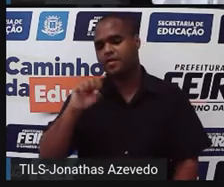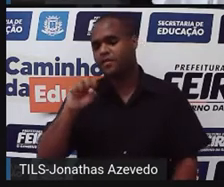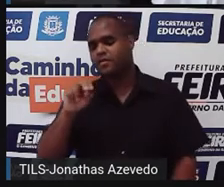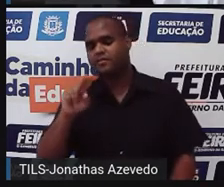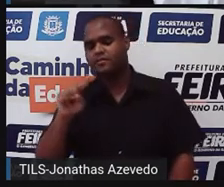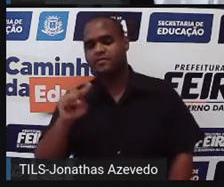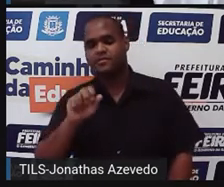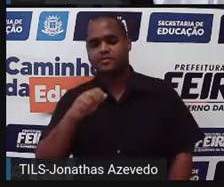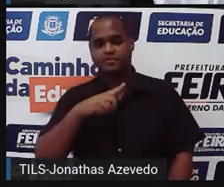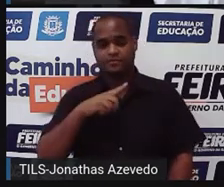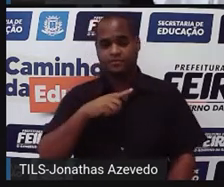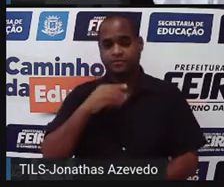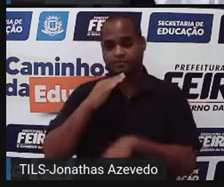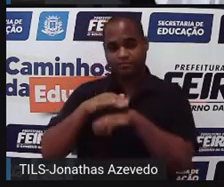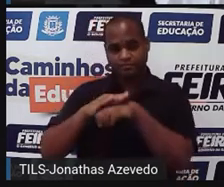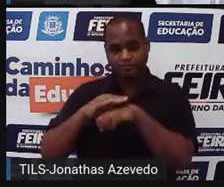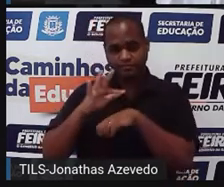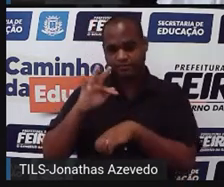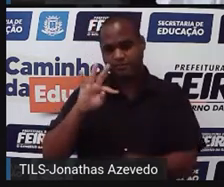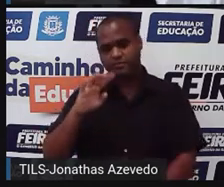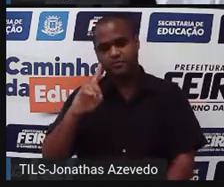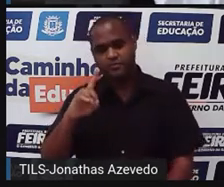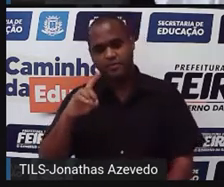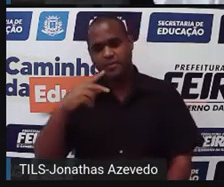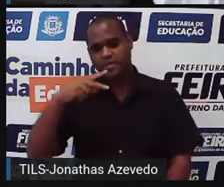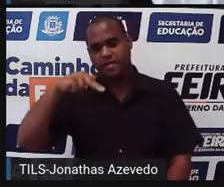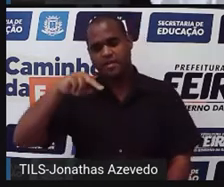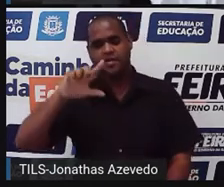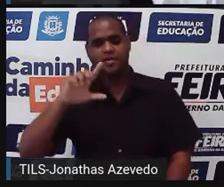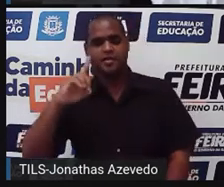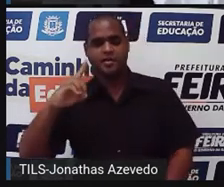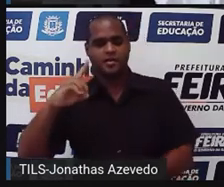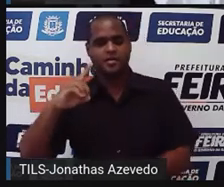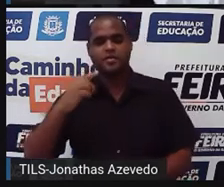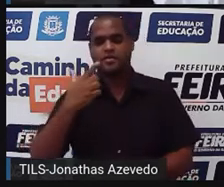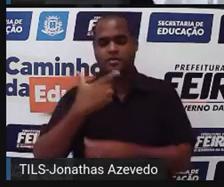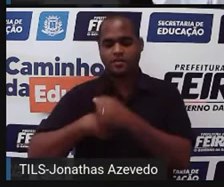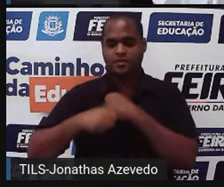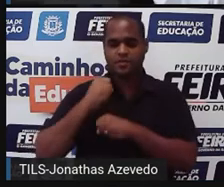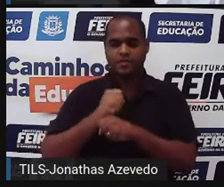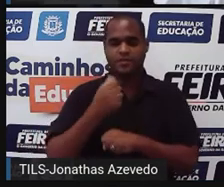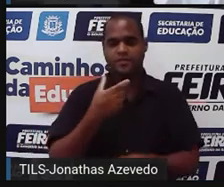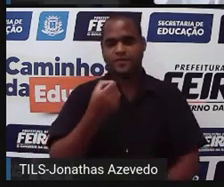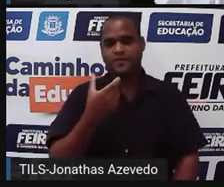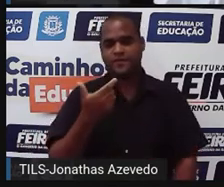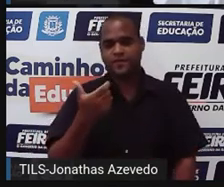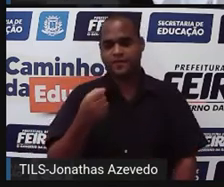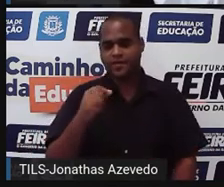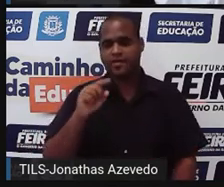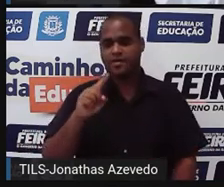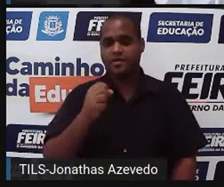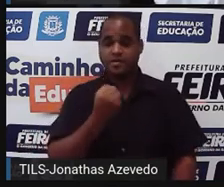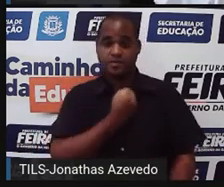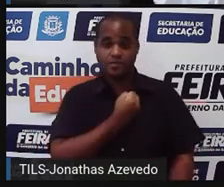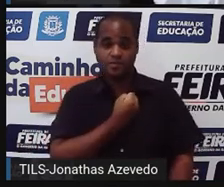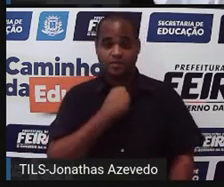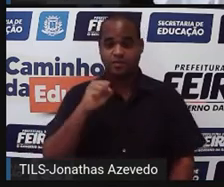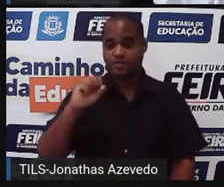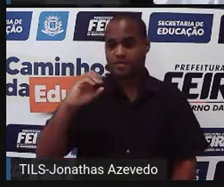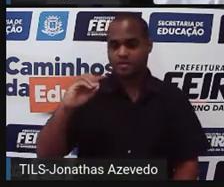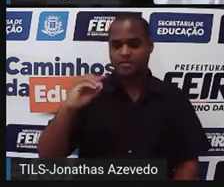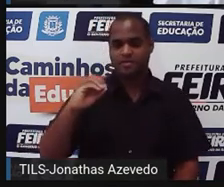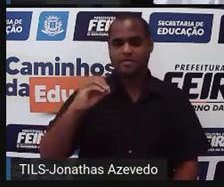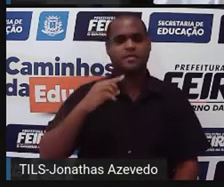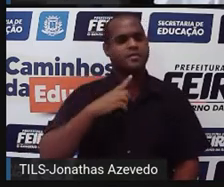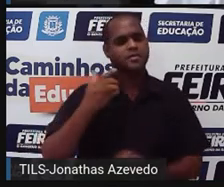a editora FTD do Plano Nacional do Livro Didático do ano de 2020. Está na página 80,